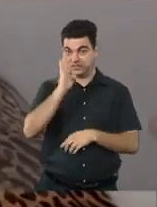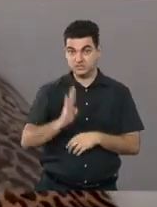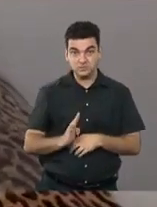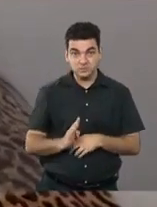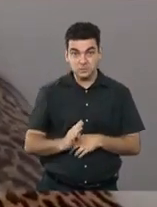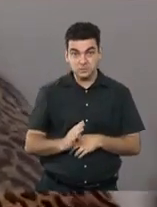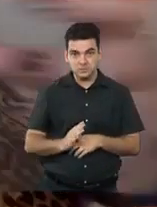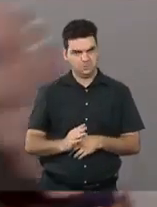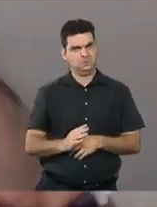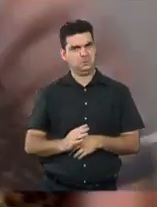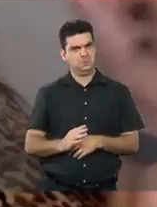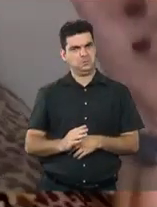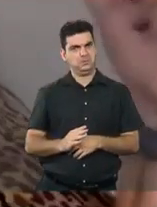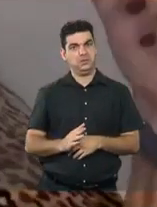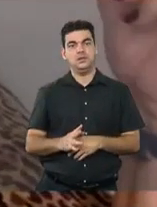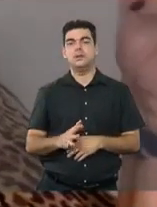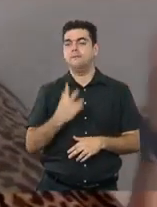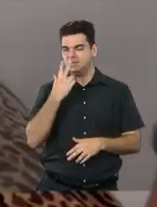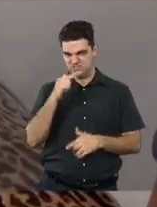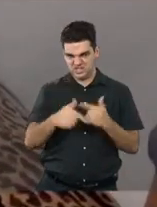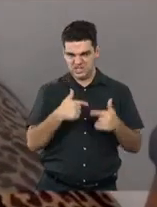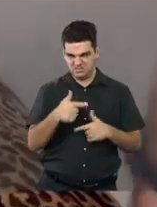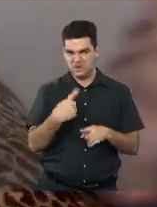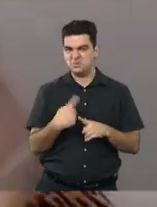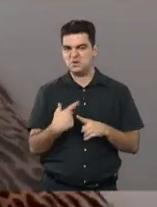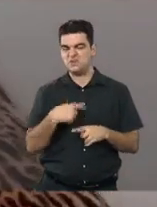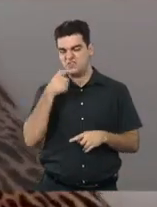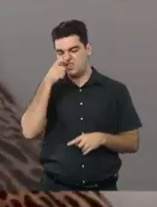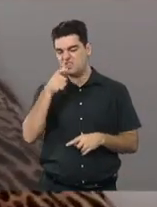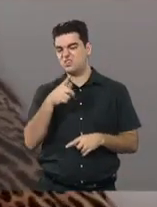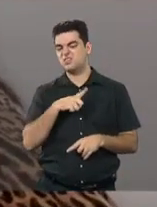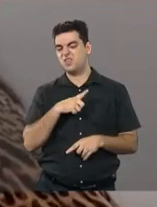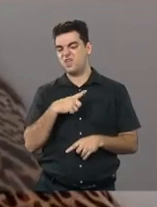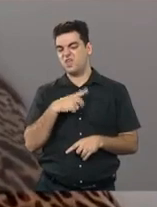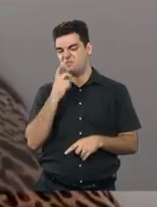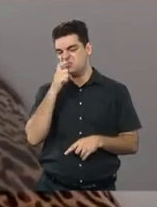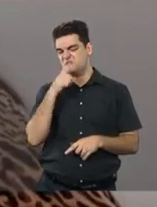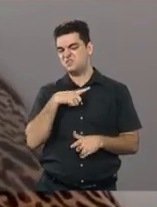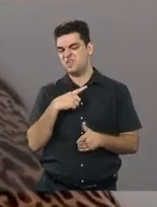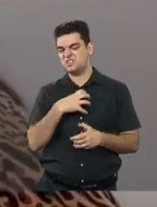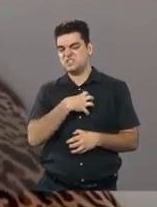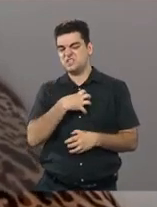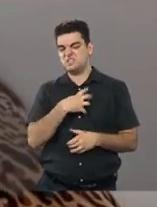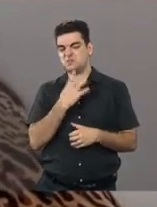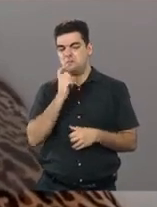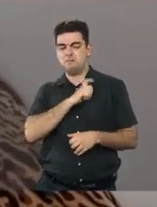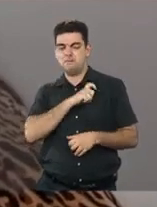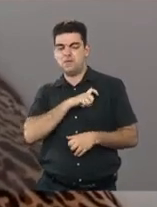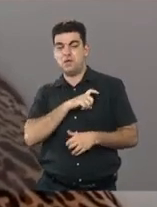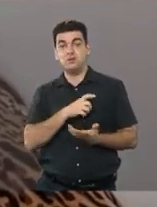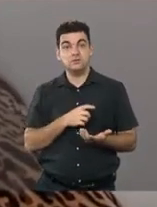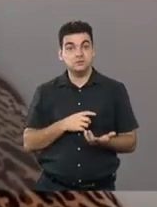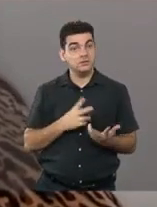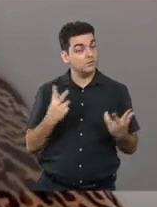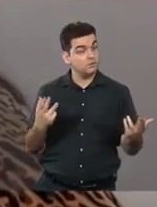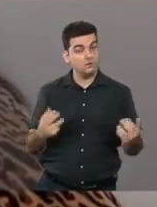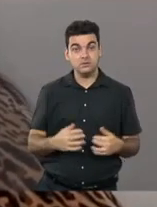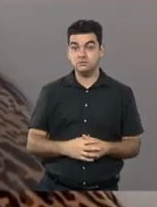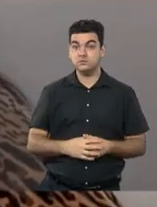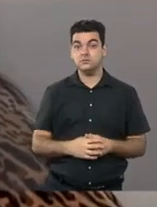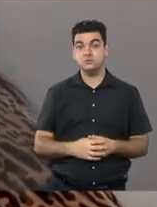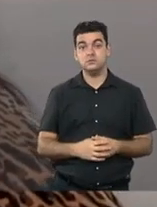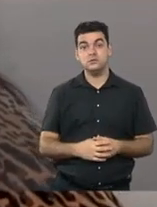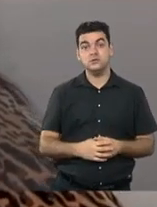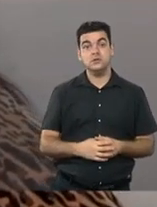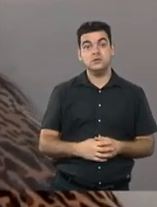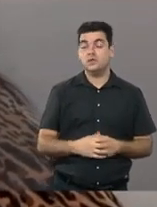trabalha por alguma coisa, é porque você está interessado em alguma coisa. E aí tem isso que a Duda sofre, a Joênia sofre, que eu também sofro